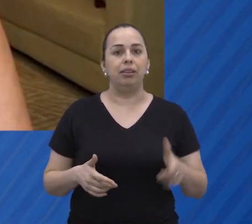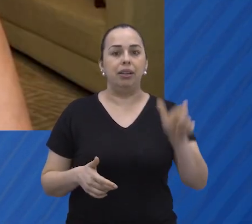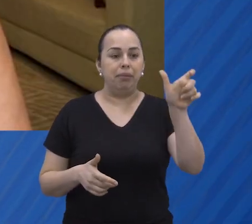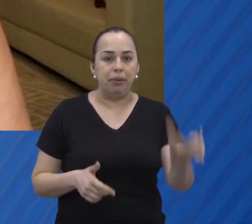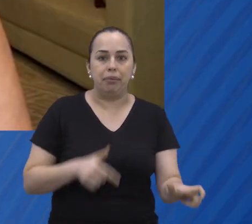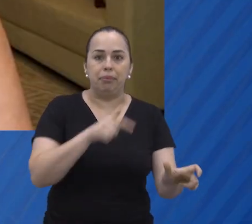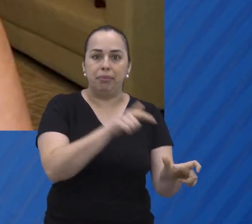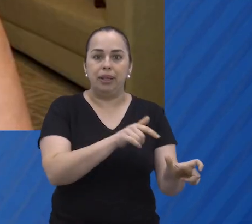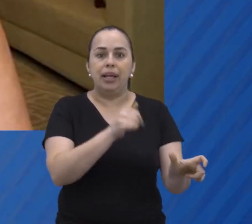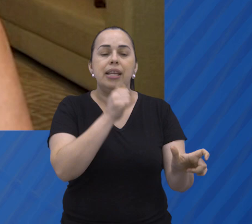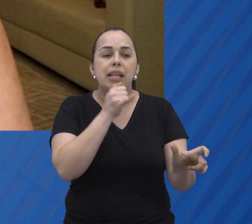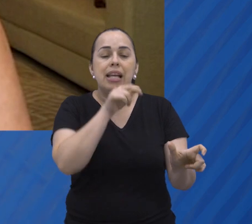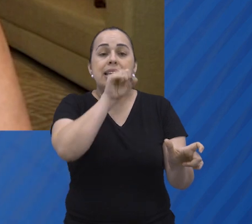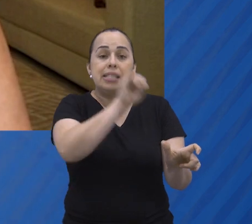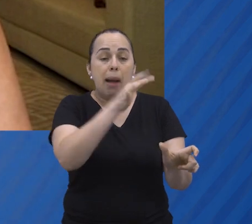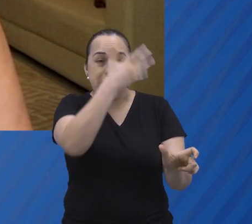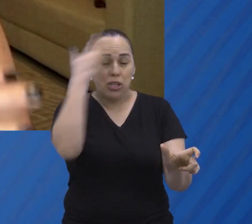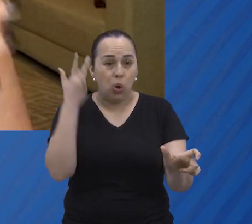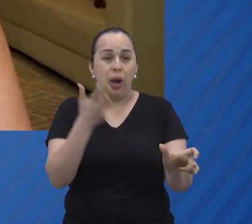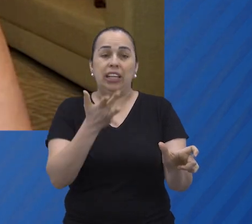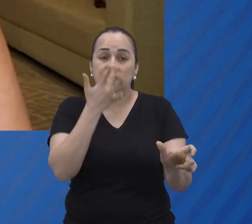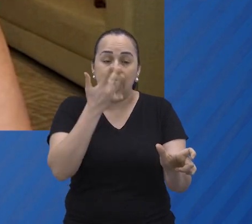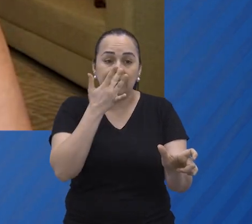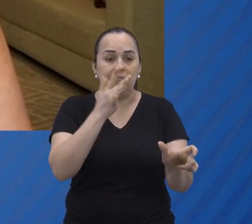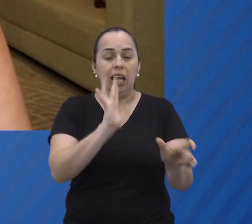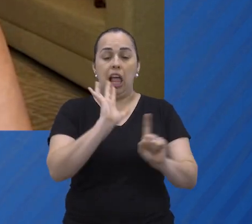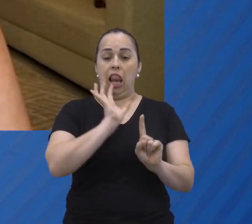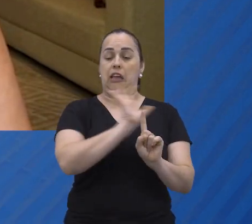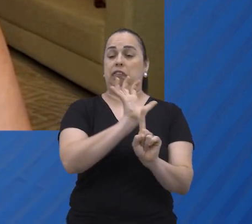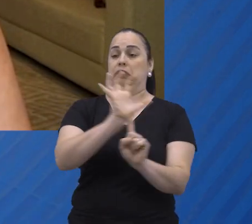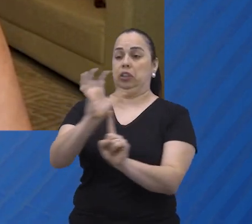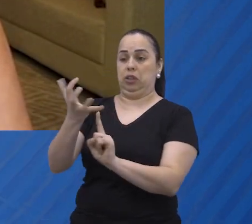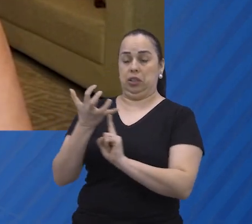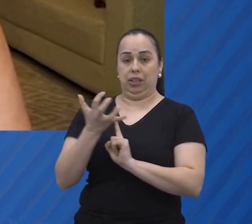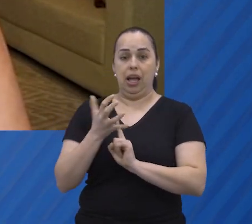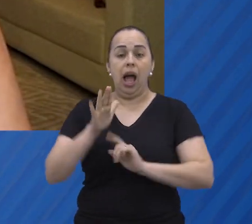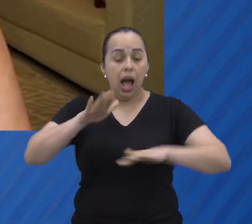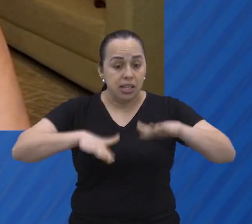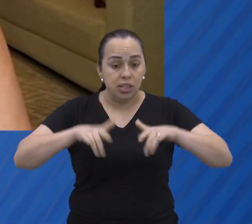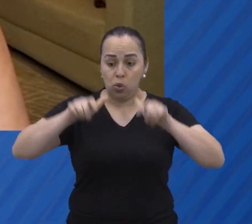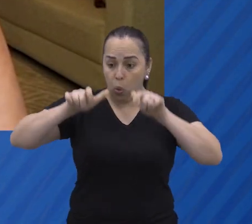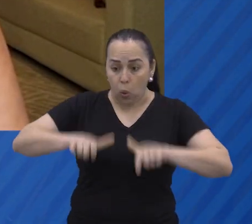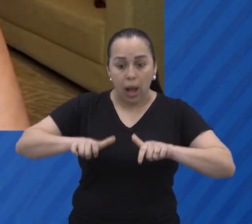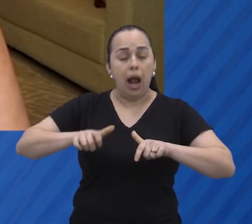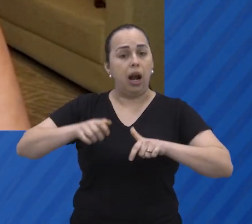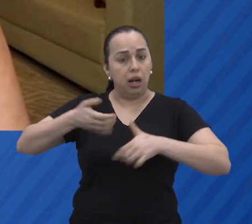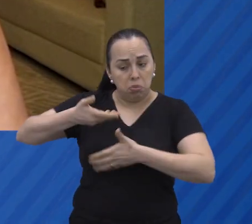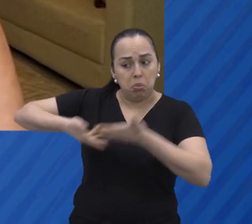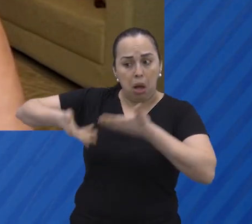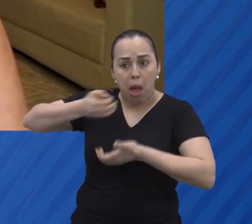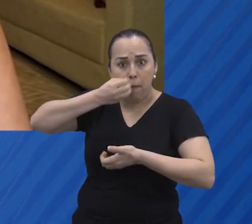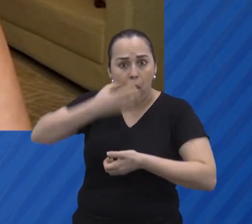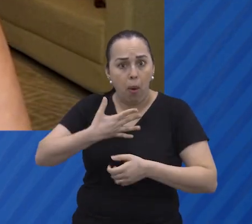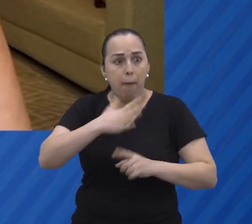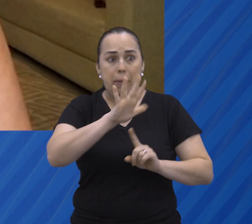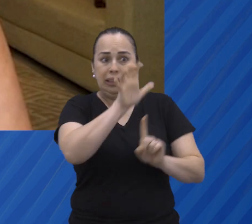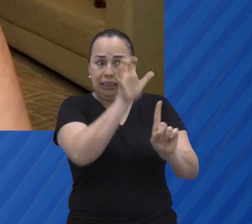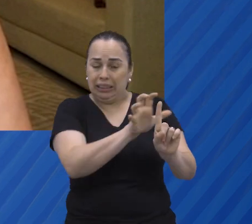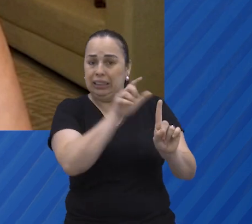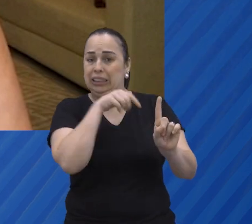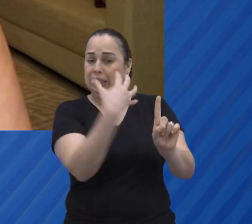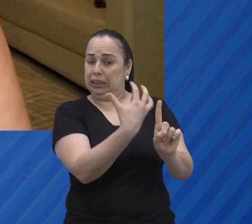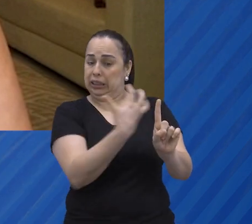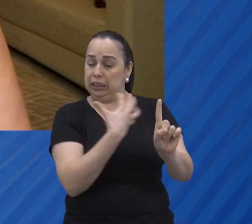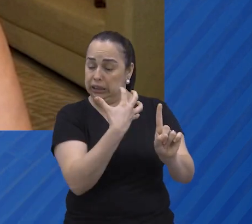pessoa, uma banana ali, uma maçã podre, ela estraga todas as outras. Então, mesmo que o ambiente seja sadio, o convívio